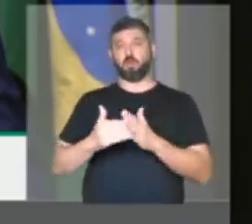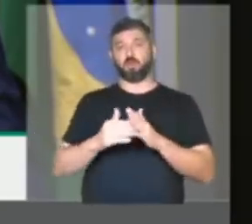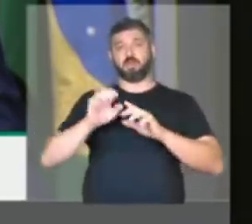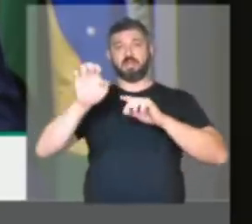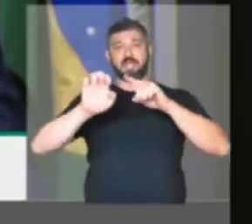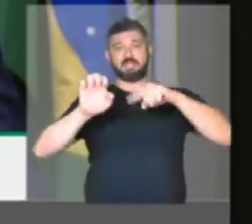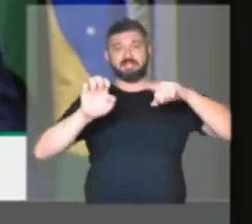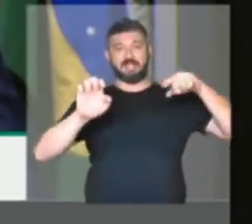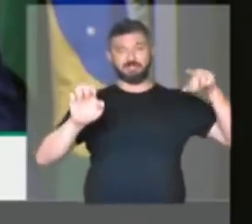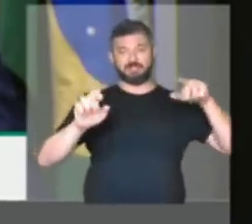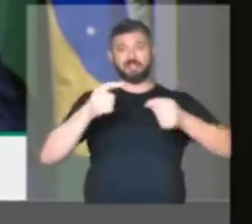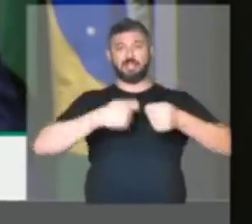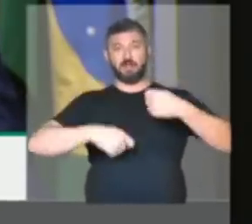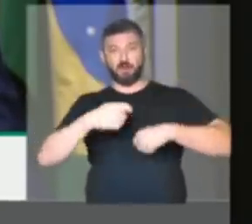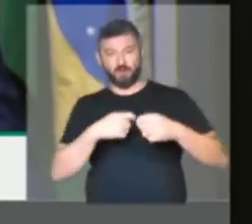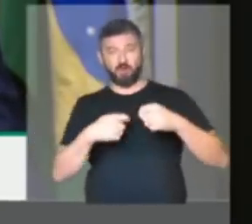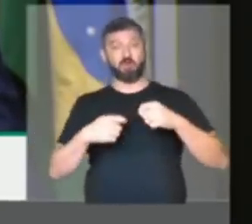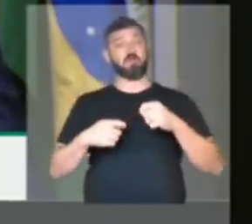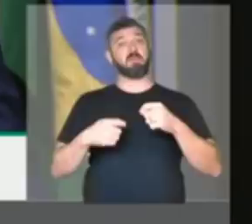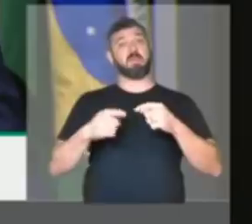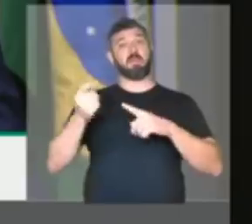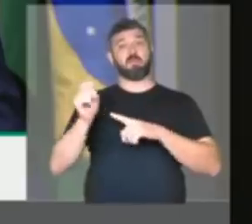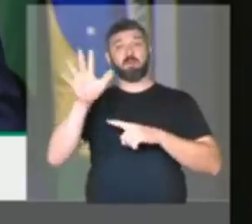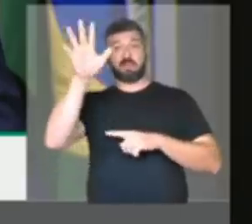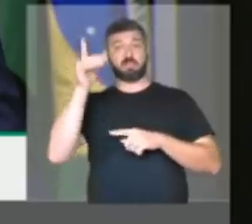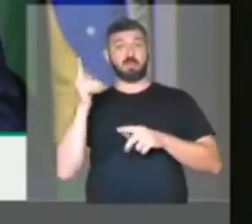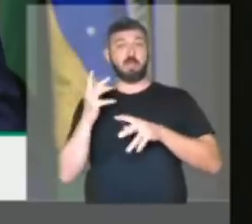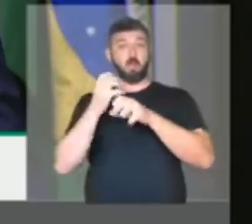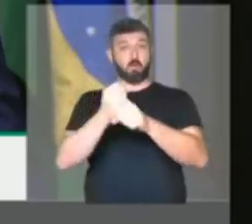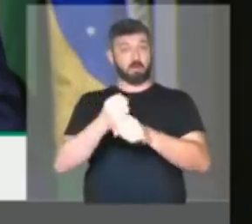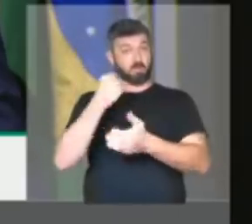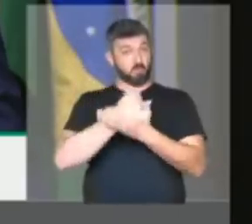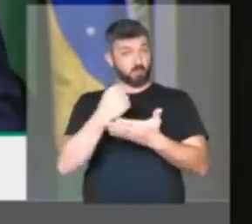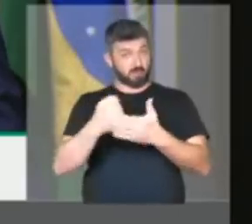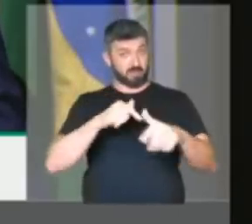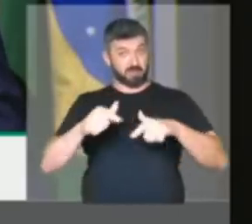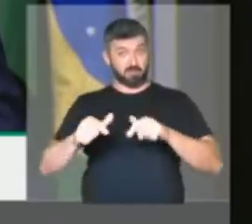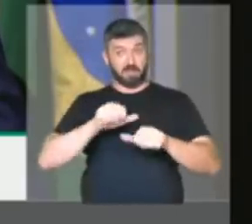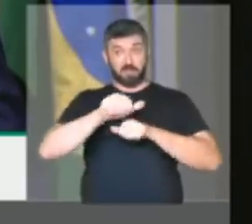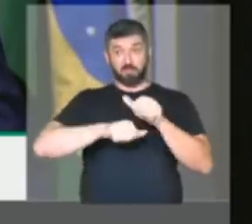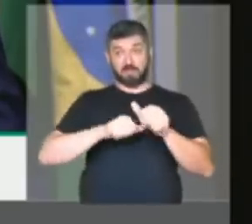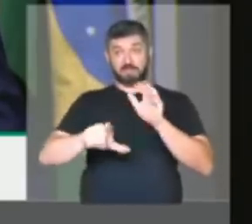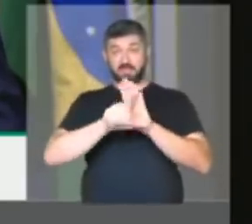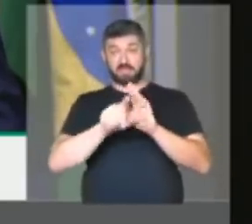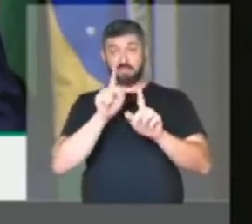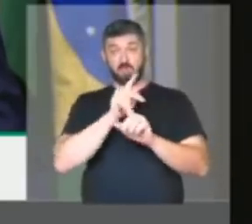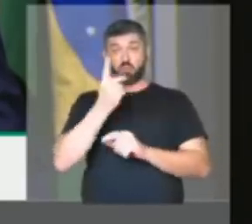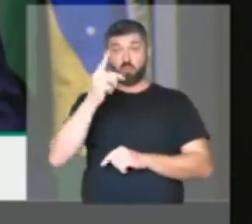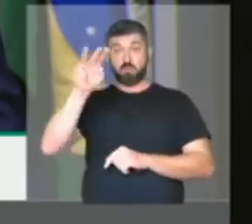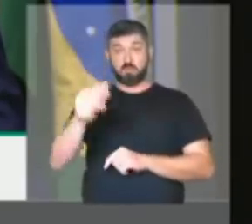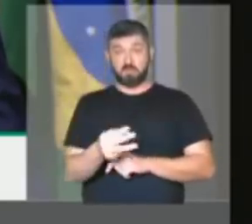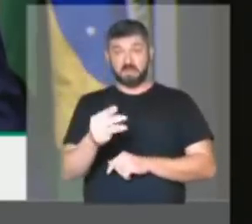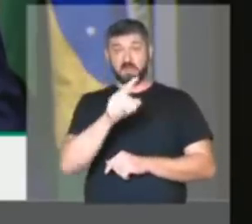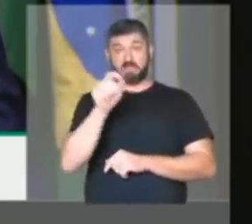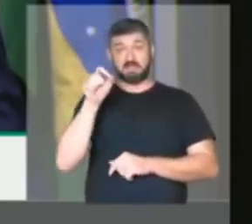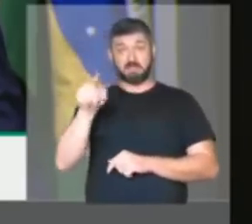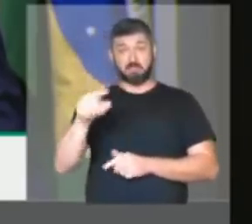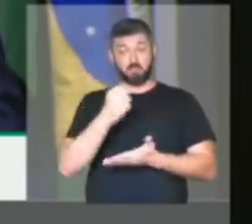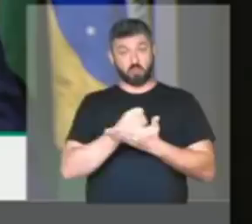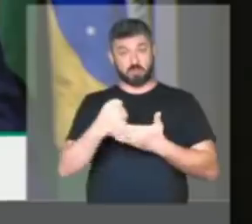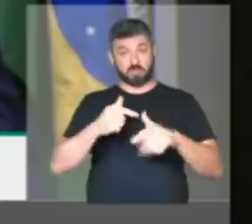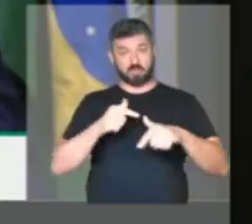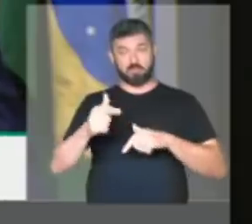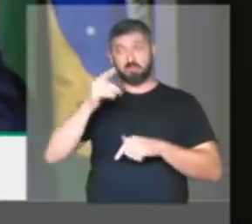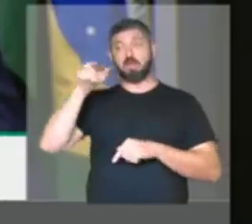índices econômicos, de inflação, de retomada do emprego, aliás, que a reforma trabalhista já promoveu a retomada de 1 milhão e 100 mil empregos,